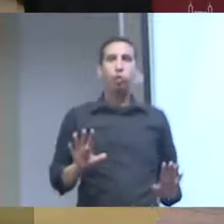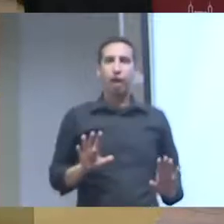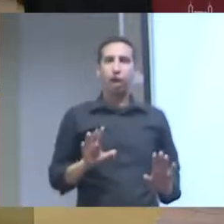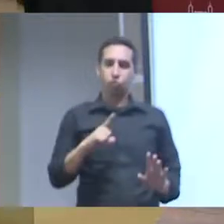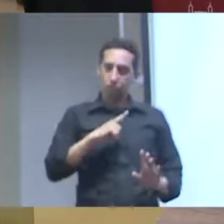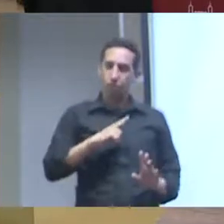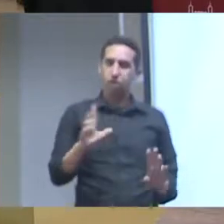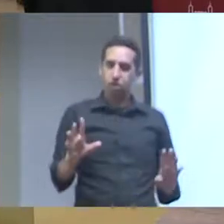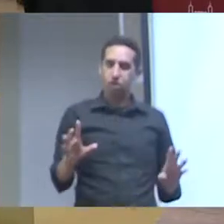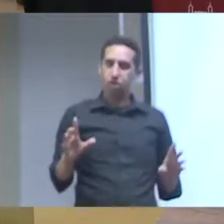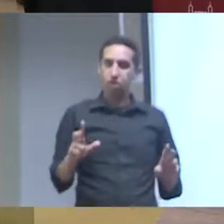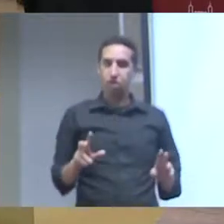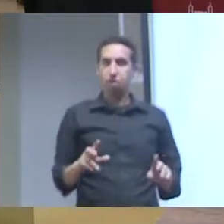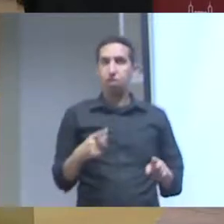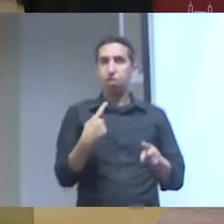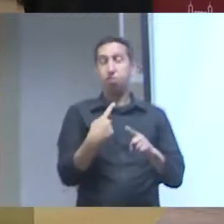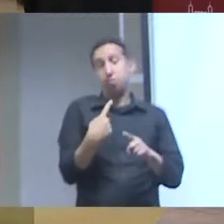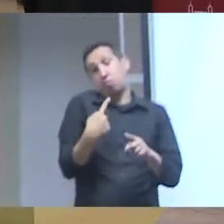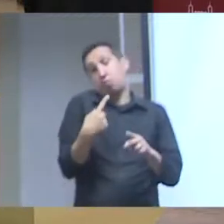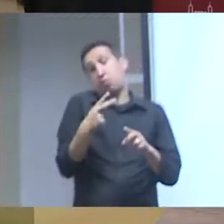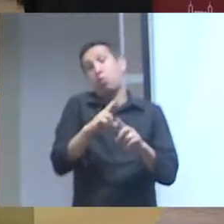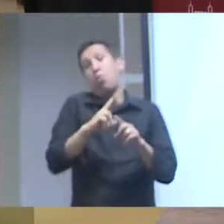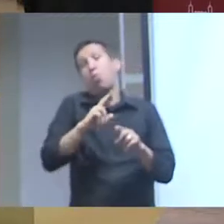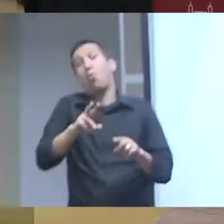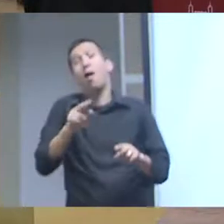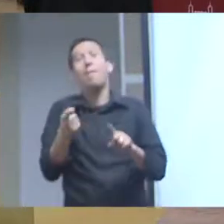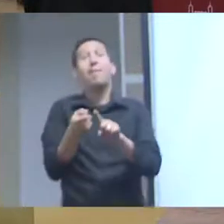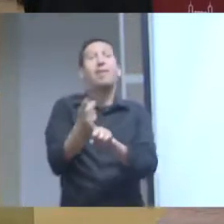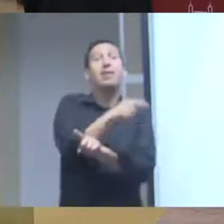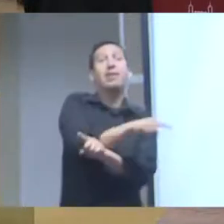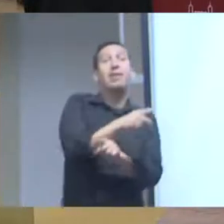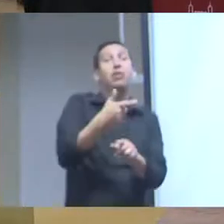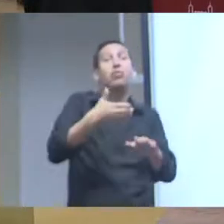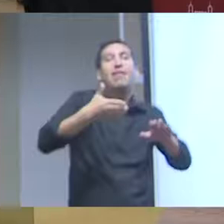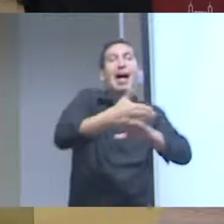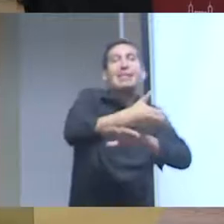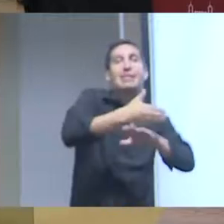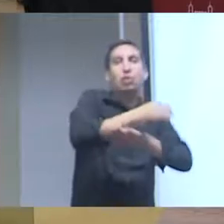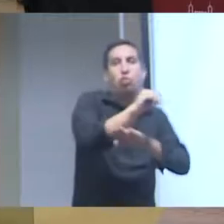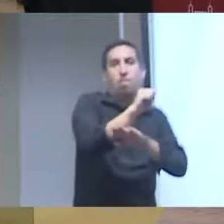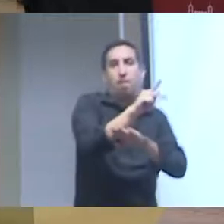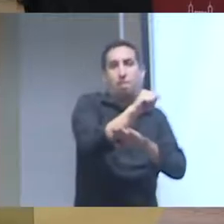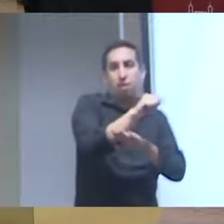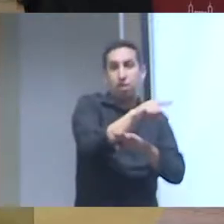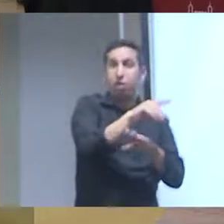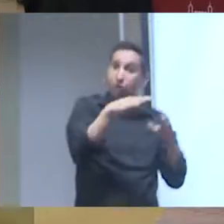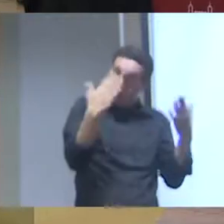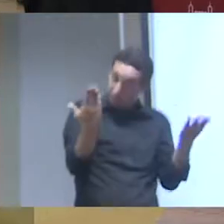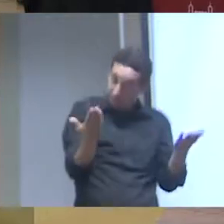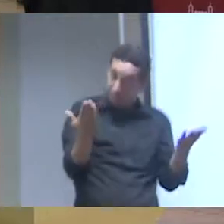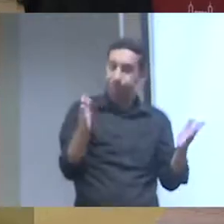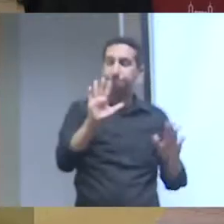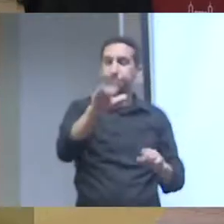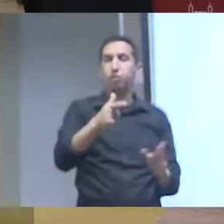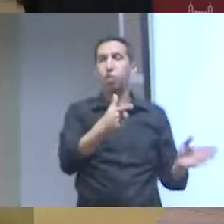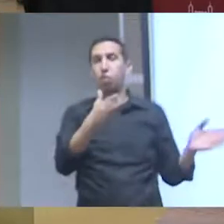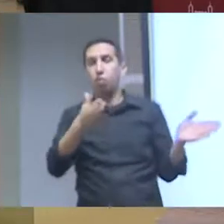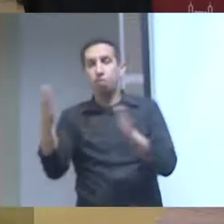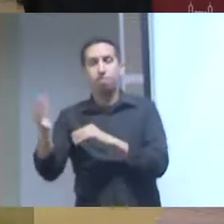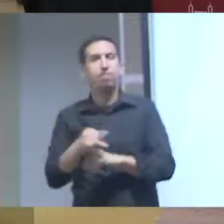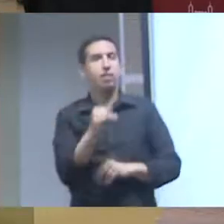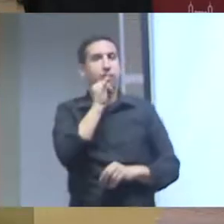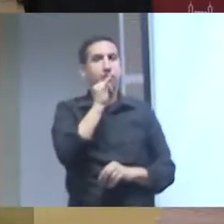que não tiveram acesso àqueles canais para publicar em contrapartida nesse mesmo exemplo do Hotline lá quando ele fala dessa